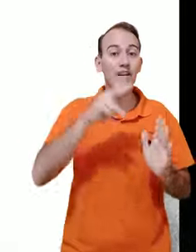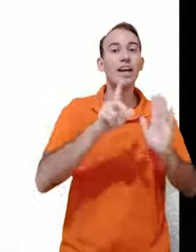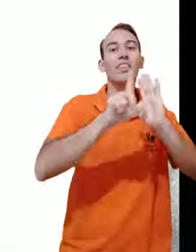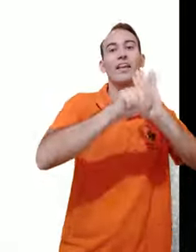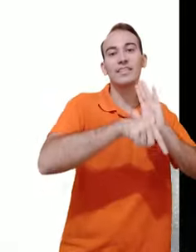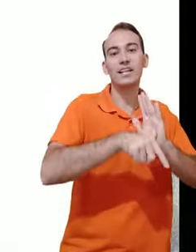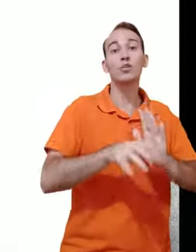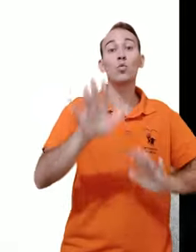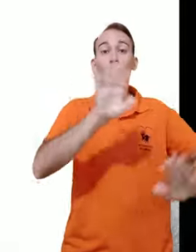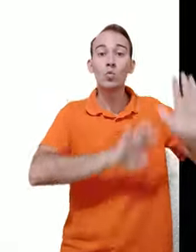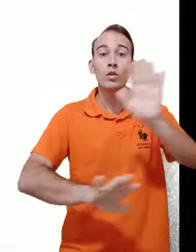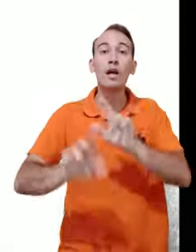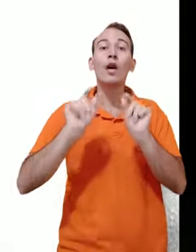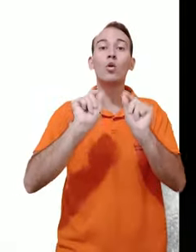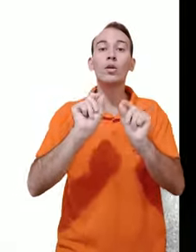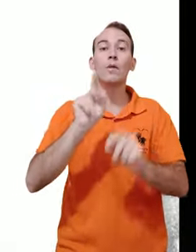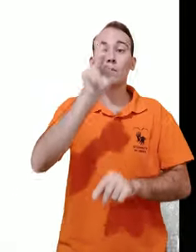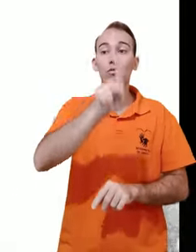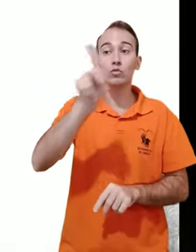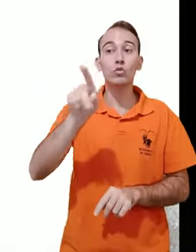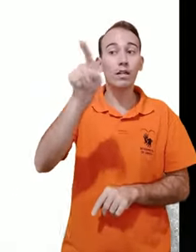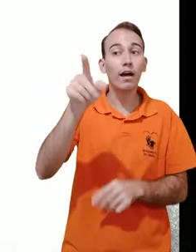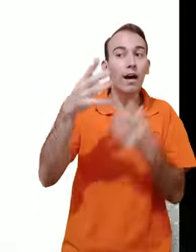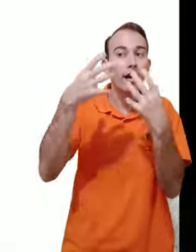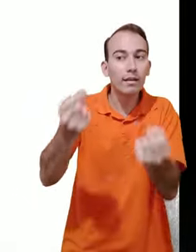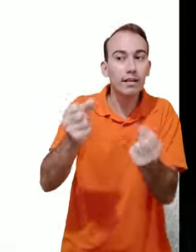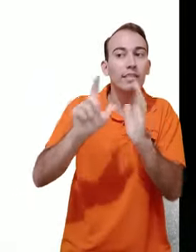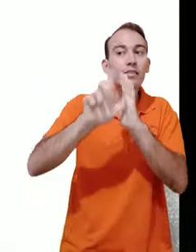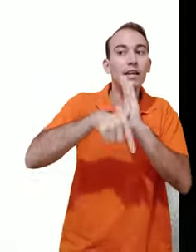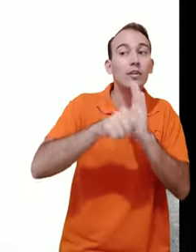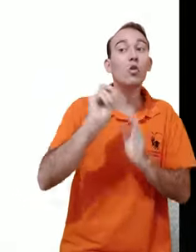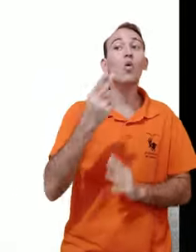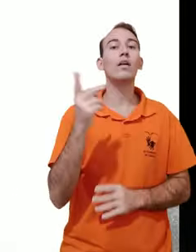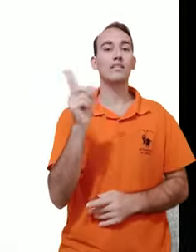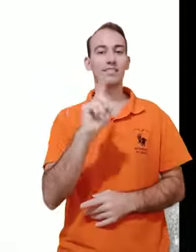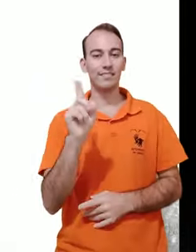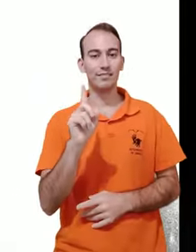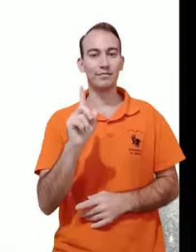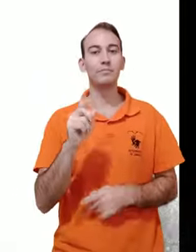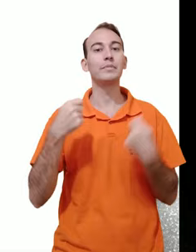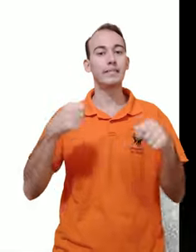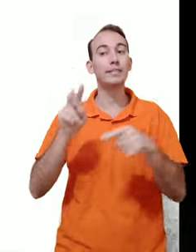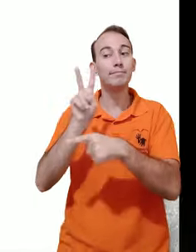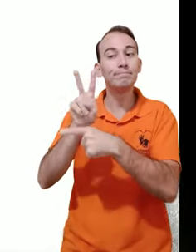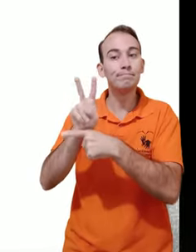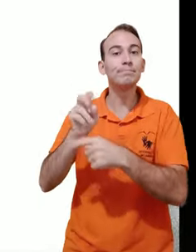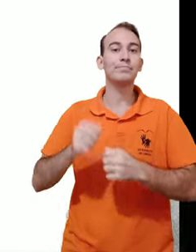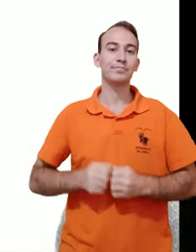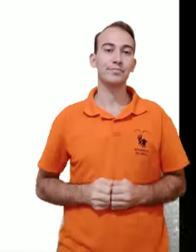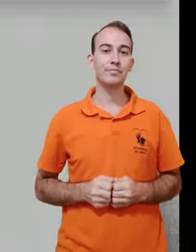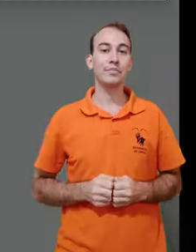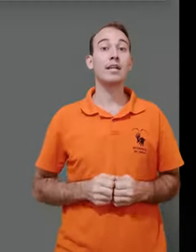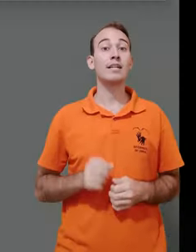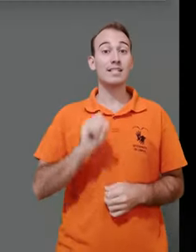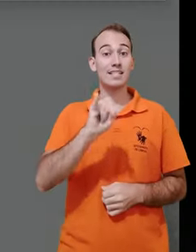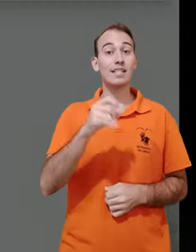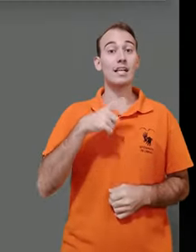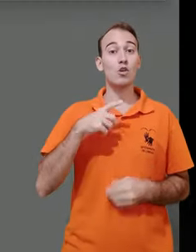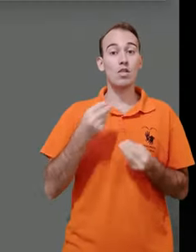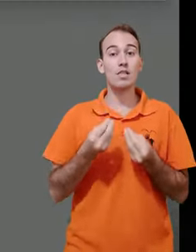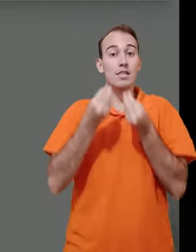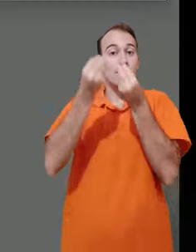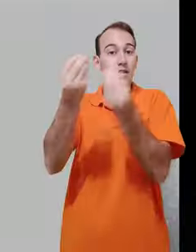horário da entrega, então é importante sempre verificar se ele vai aceitar trabalhos fora do prazo. Assim que eu clico em entregar,